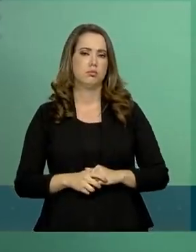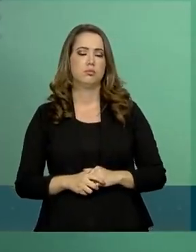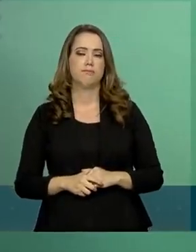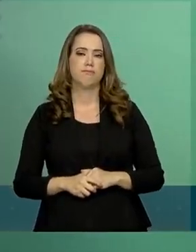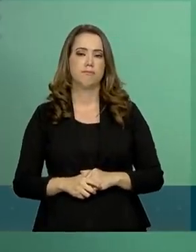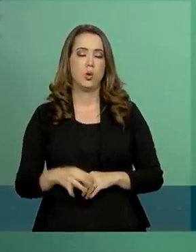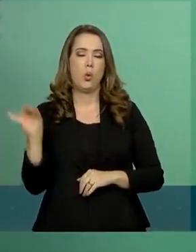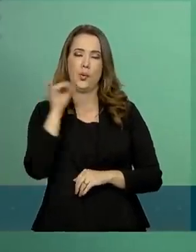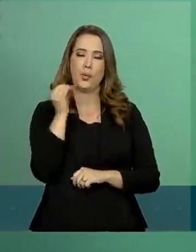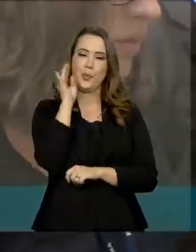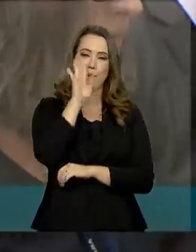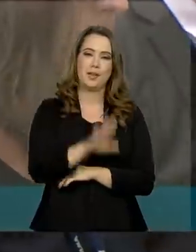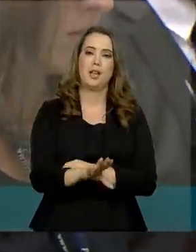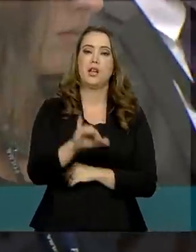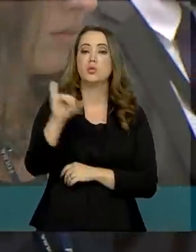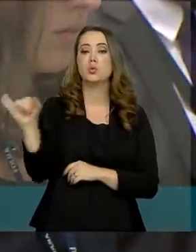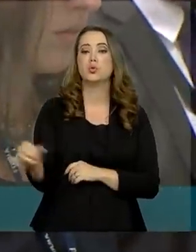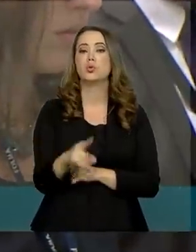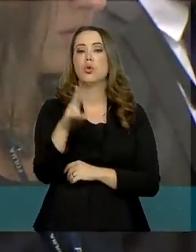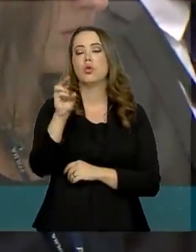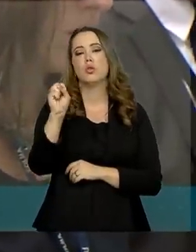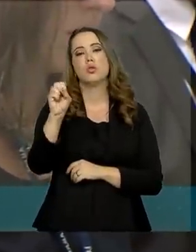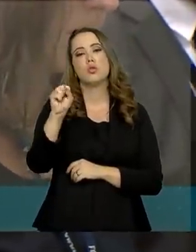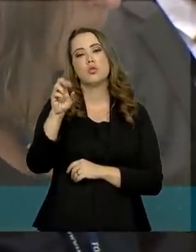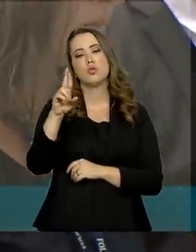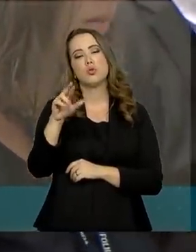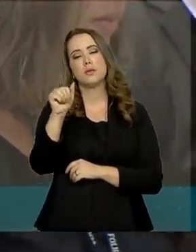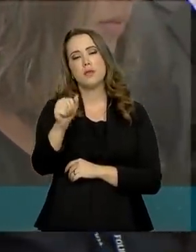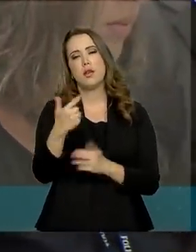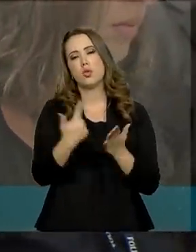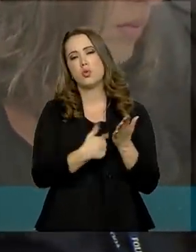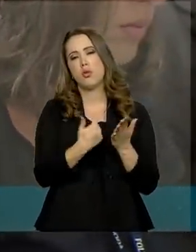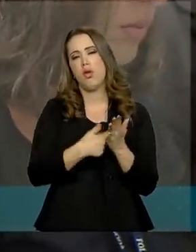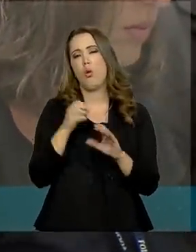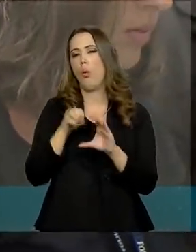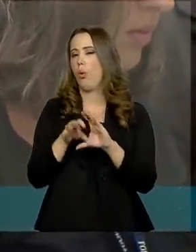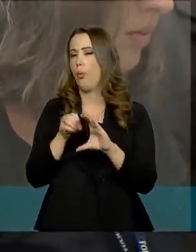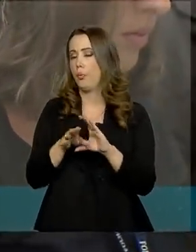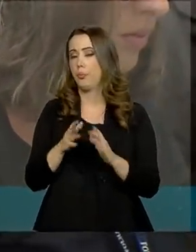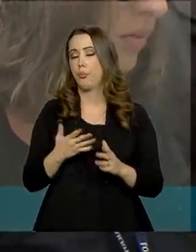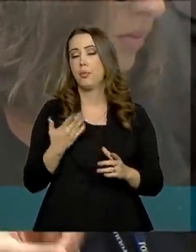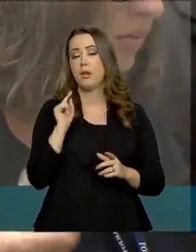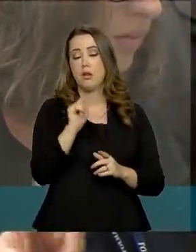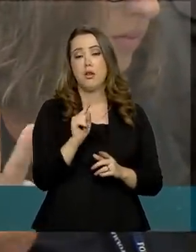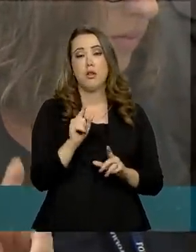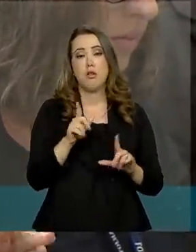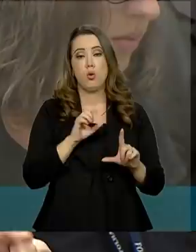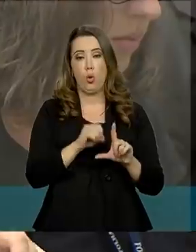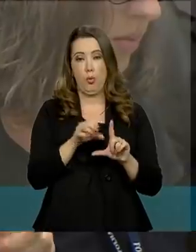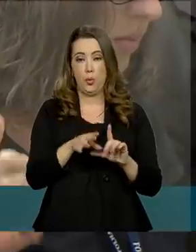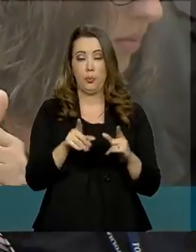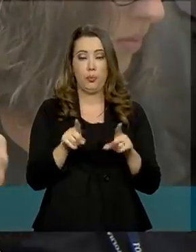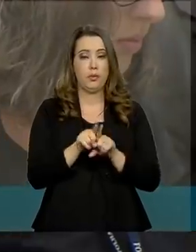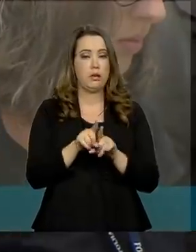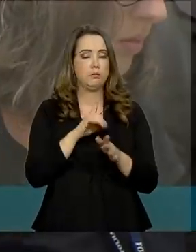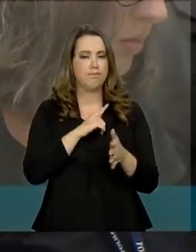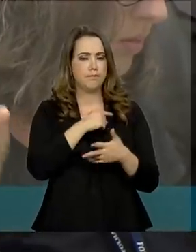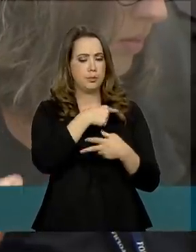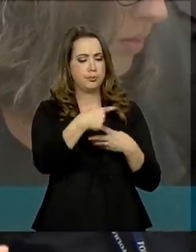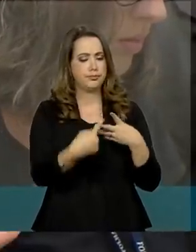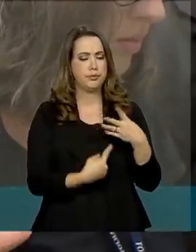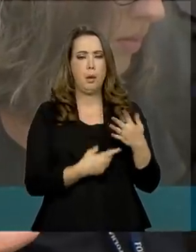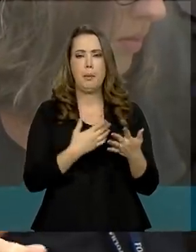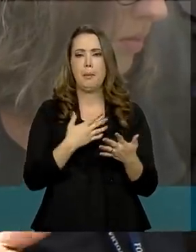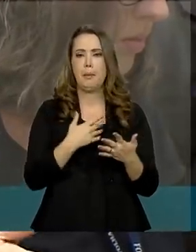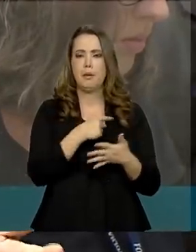Boa tarde, porta-voz. Jussara Soares, do Jornal O Globo. Tudo bem, Jussara? Tudo bem. Porta-voz, eu tenho algumas questões. Em relação